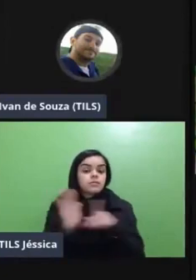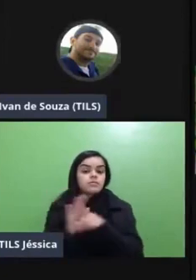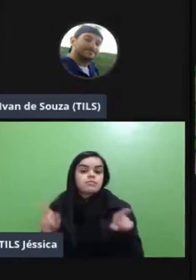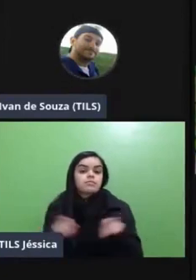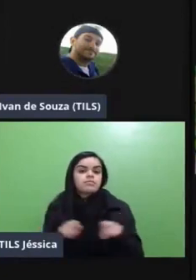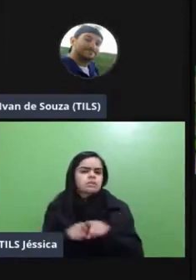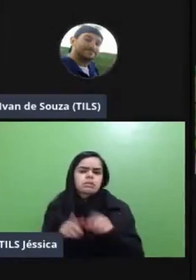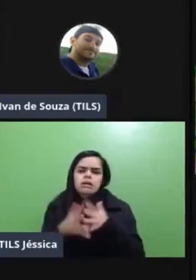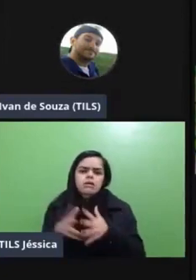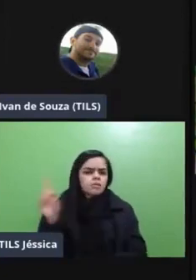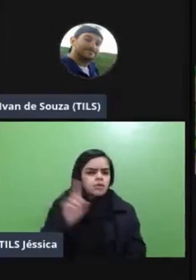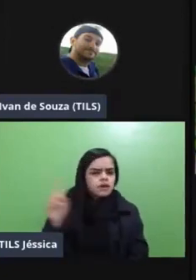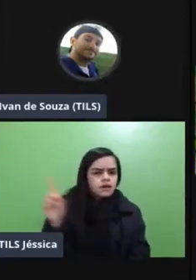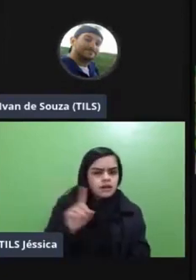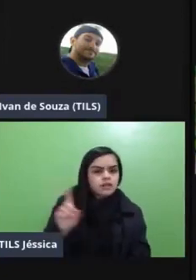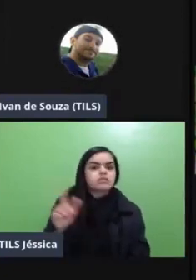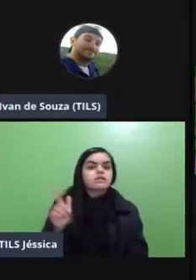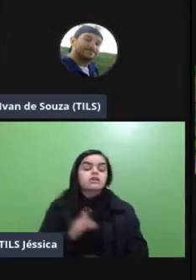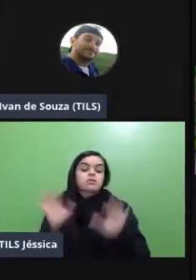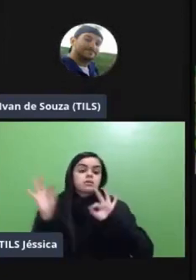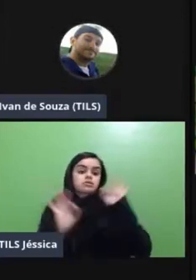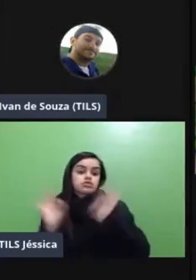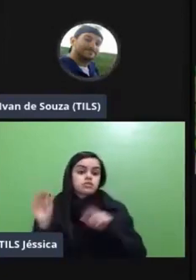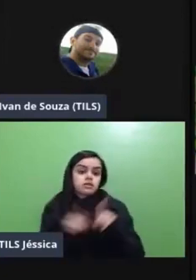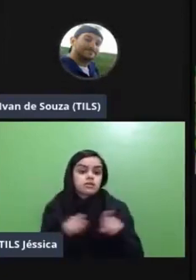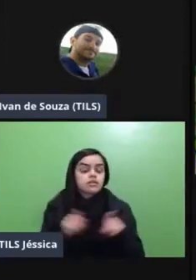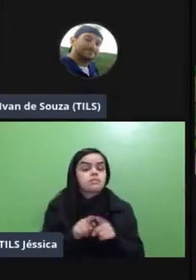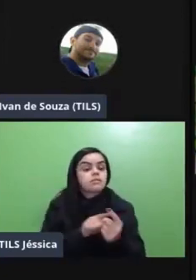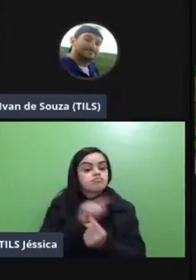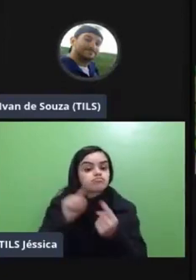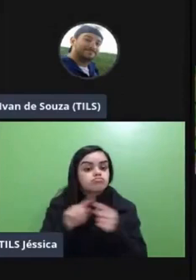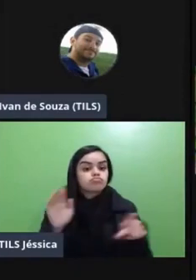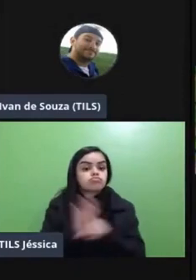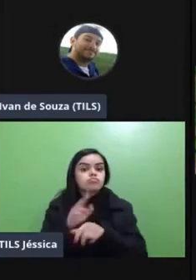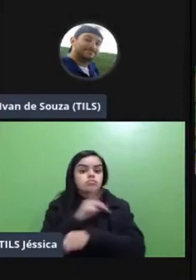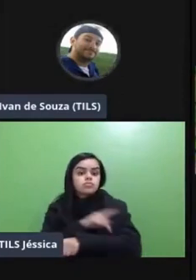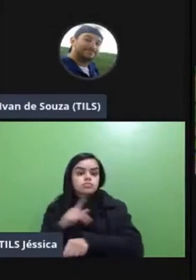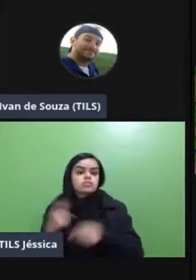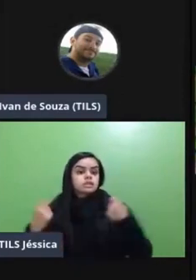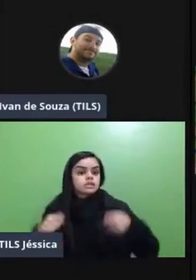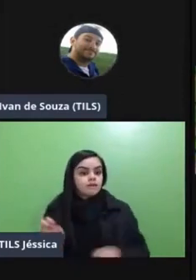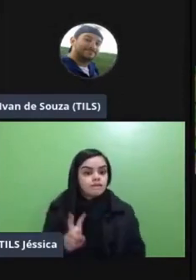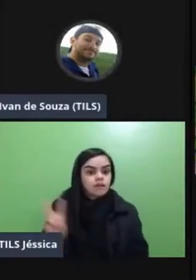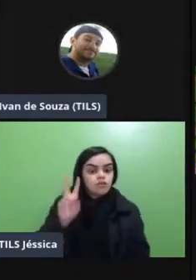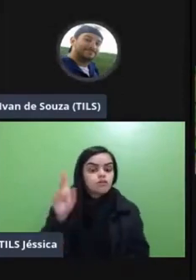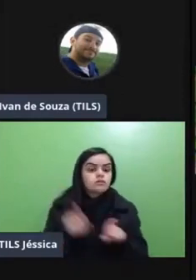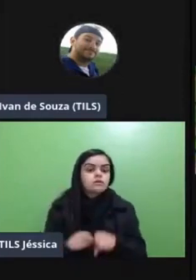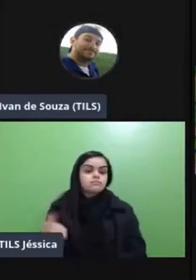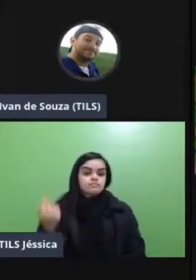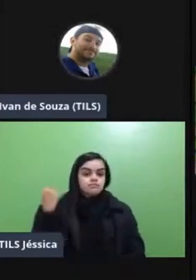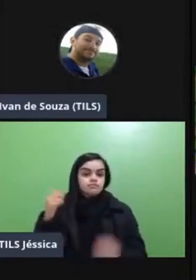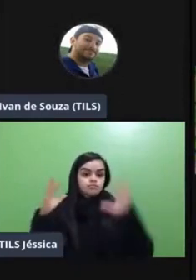complicado ser feito desde que eu tenho planejamento e intencionalidade pedagógica precisa estar muito bem planejado desde o início aliás todos